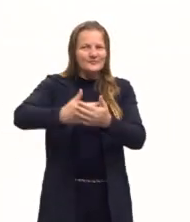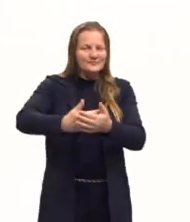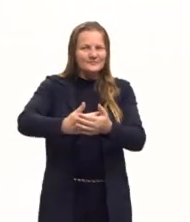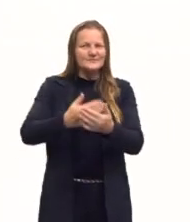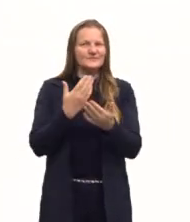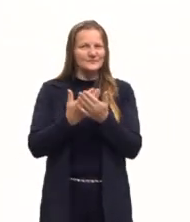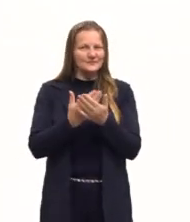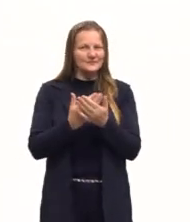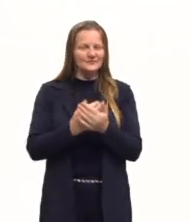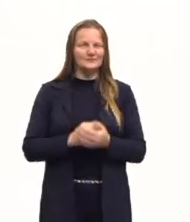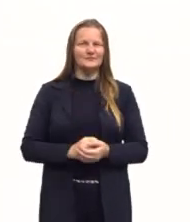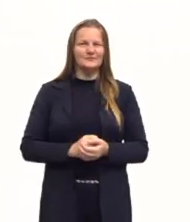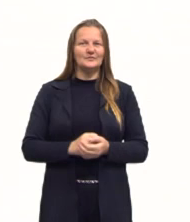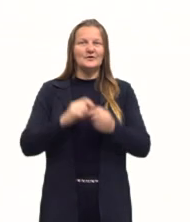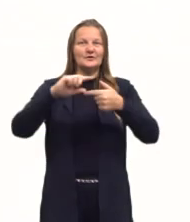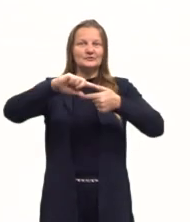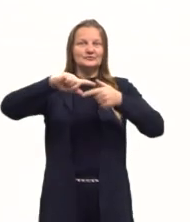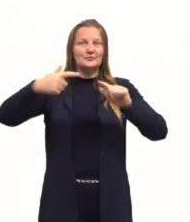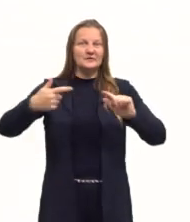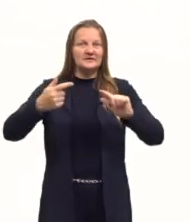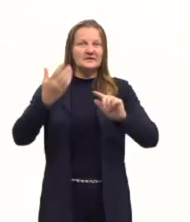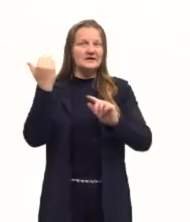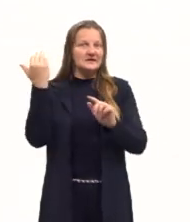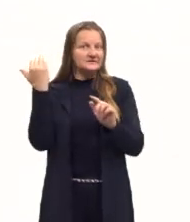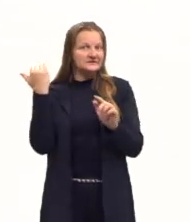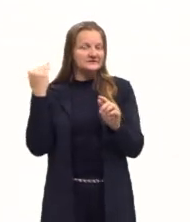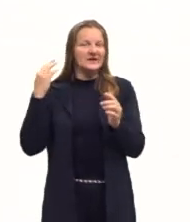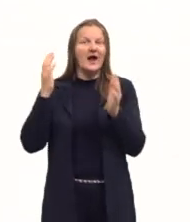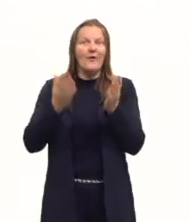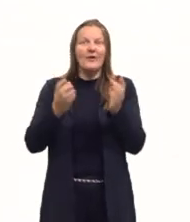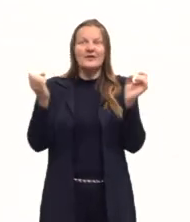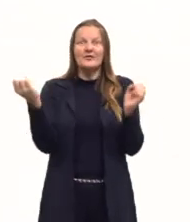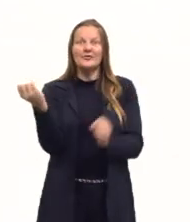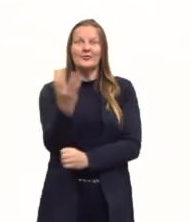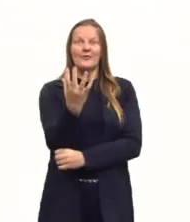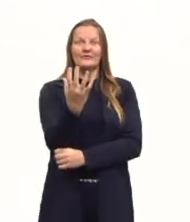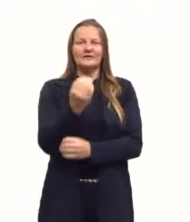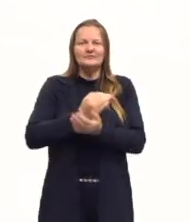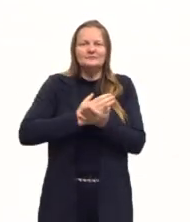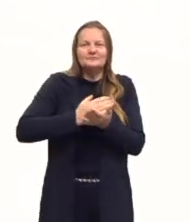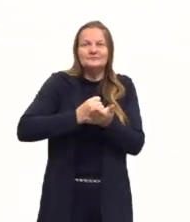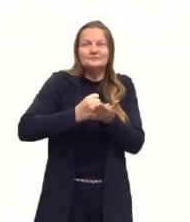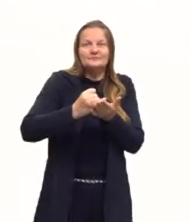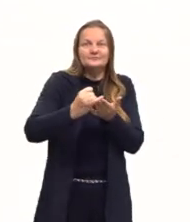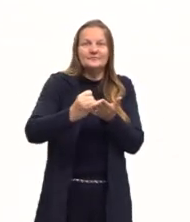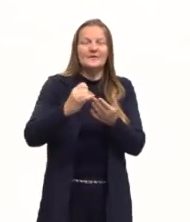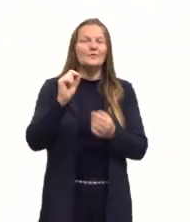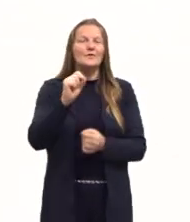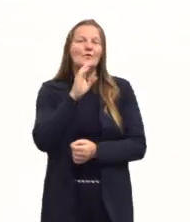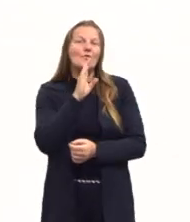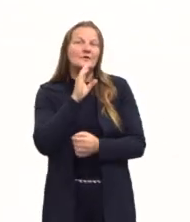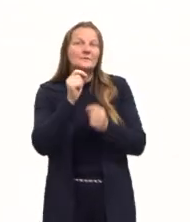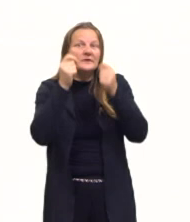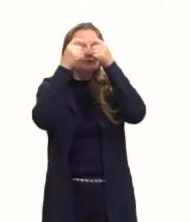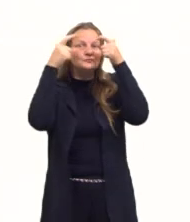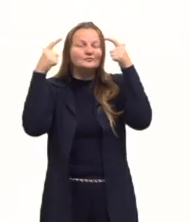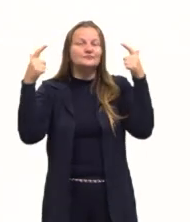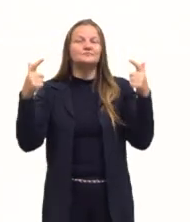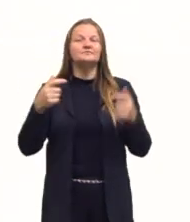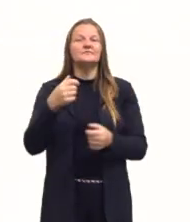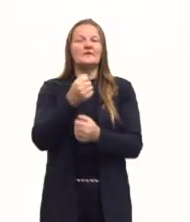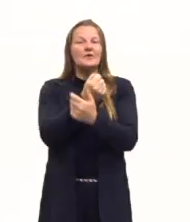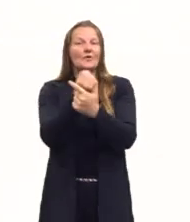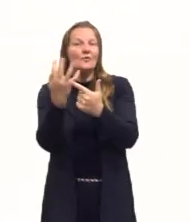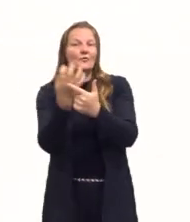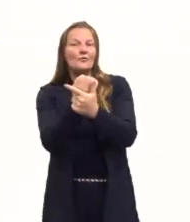estudando na parte da geometria. Então, hoje nós vamos iniciar os nossos conhecimentos algébricos